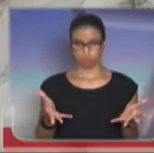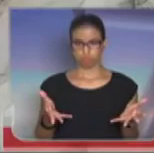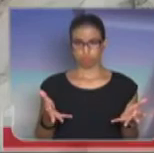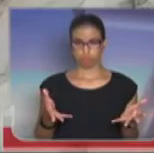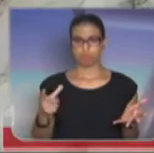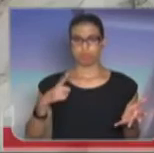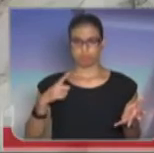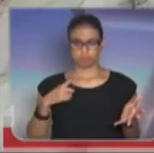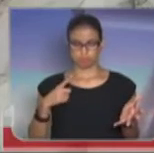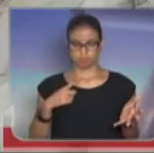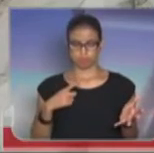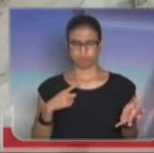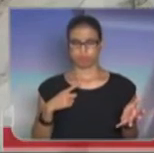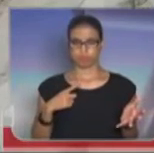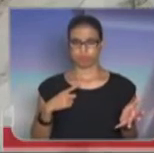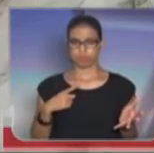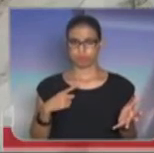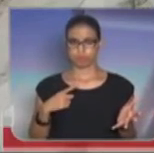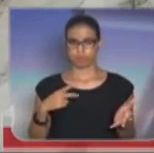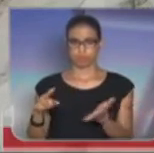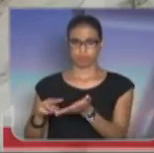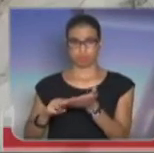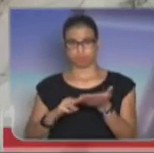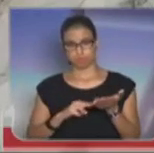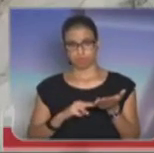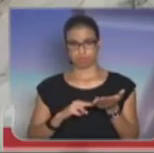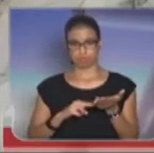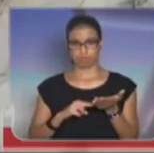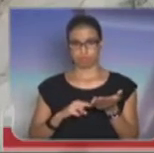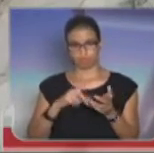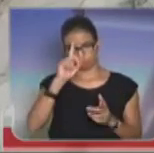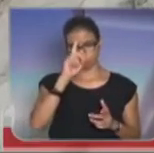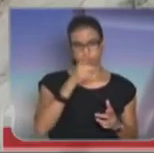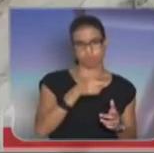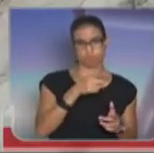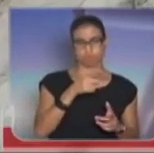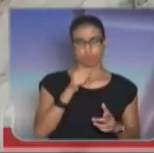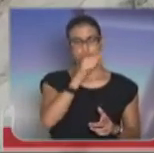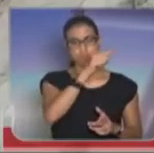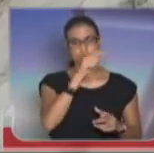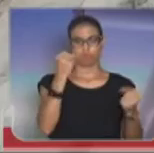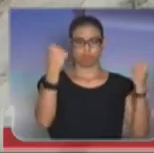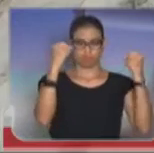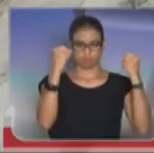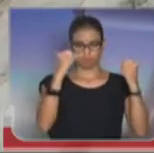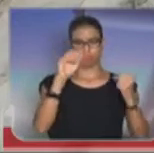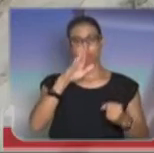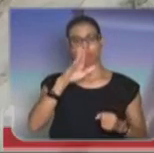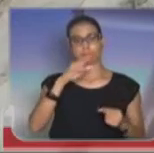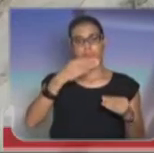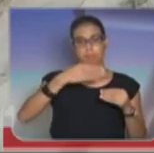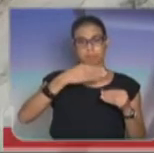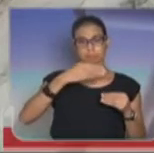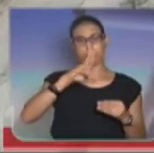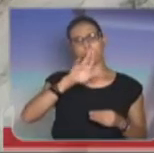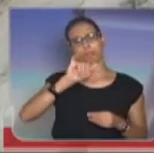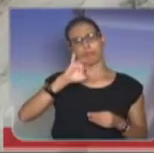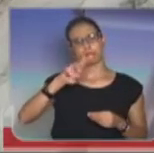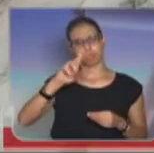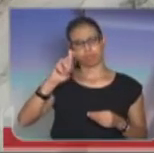comando da Polícia Militar do Estado de São Paulo. Hoje lá na Academia do Barro Branco, às 10 horas da manhã,